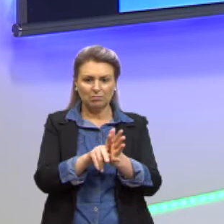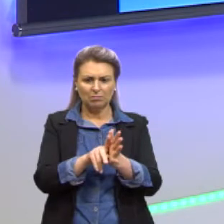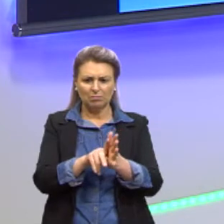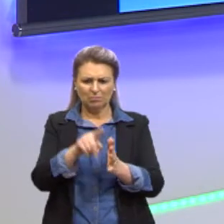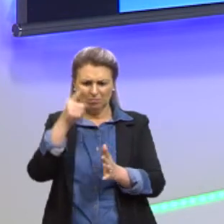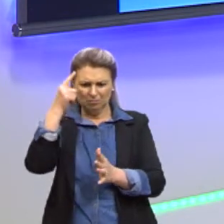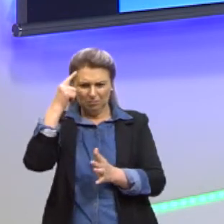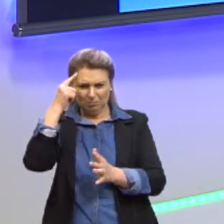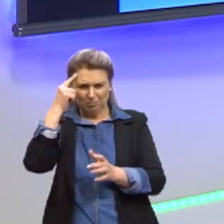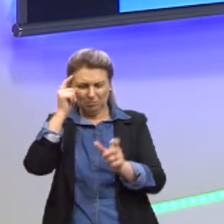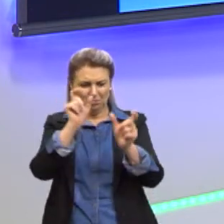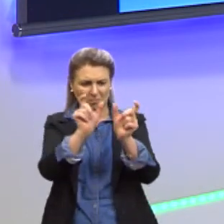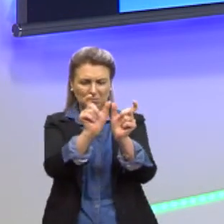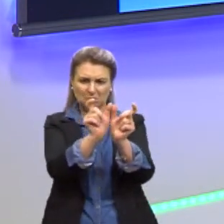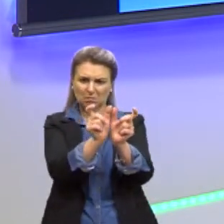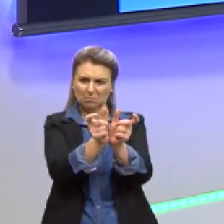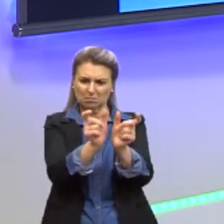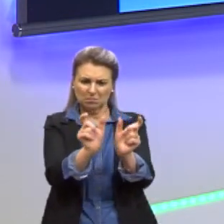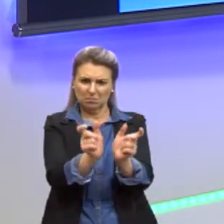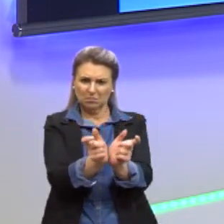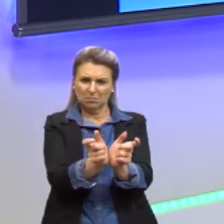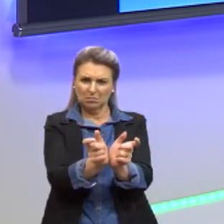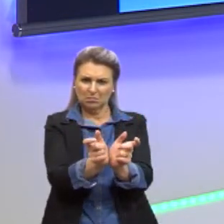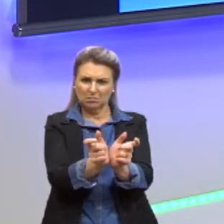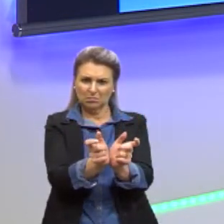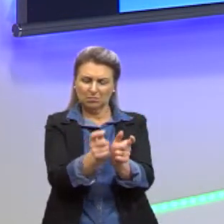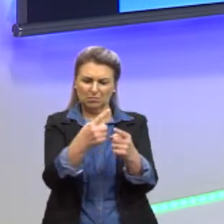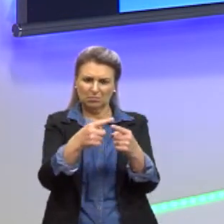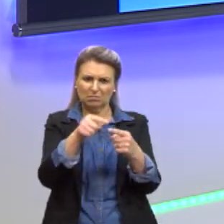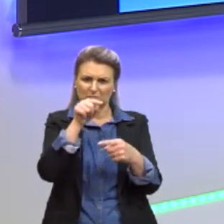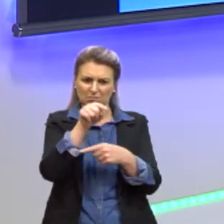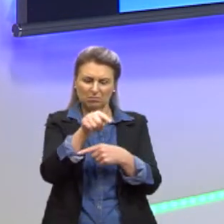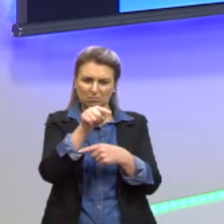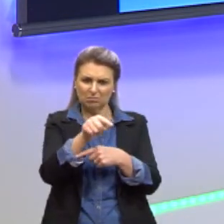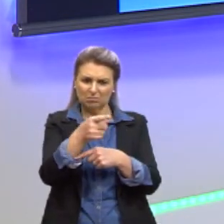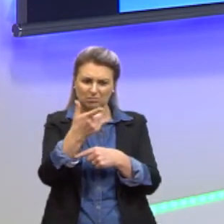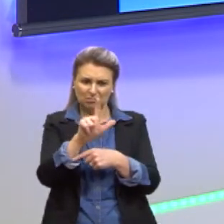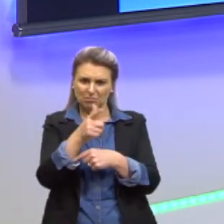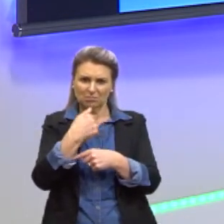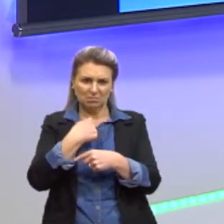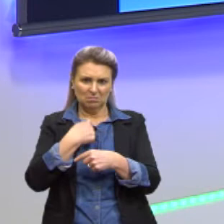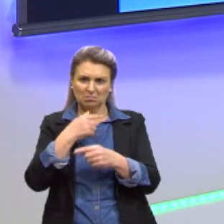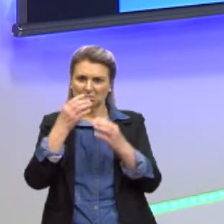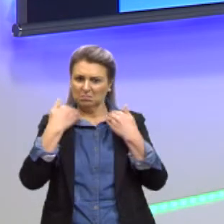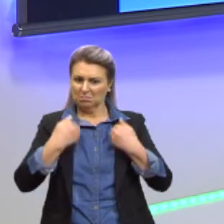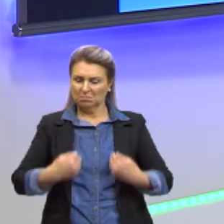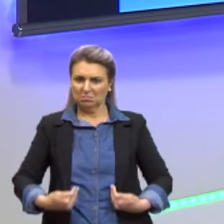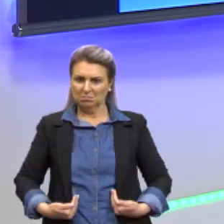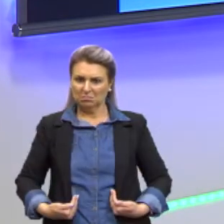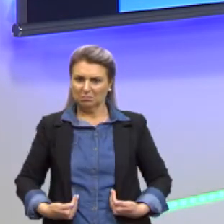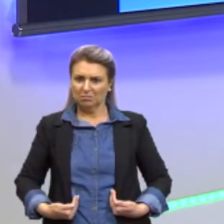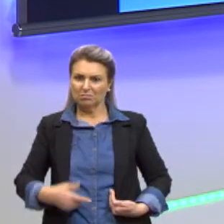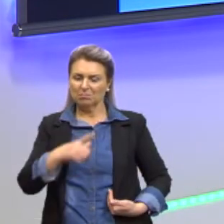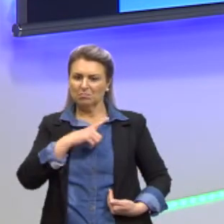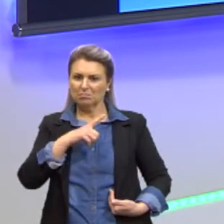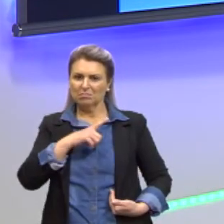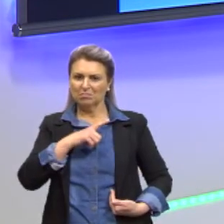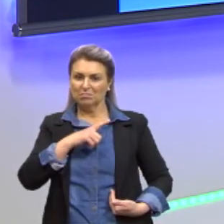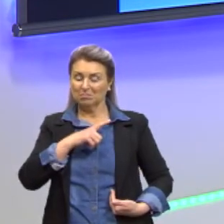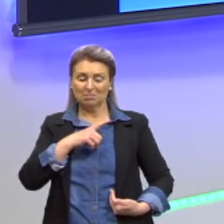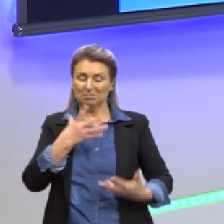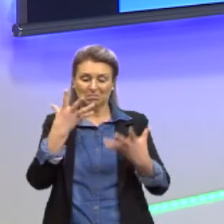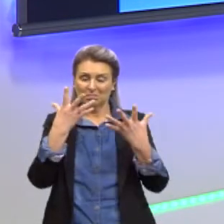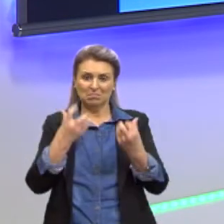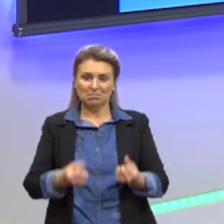órgão, que é, na verdade, não só achar, porque é um órgão que não é do meu corpo, né? Tem alta rejeição